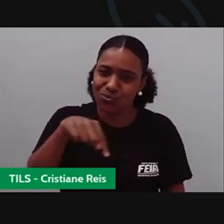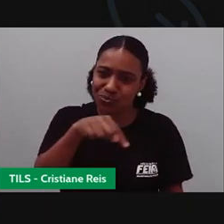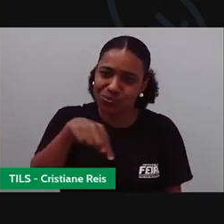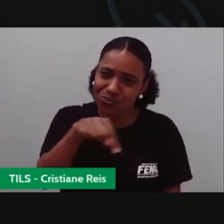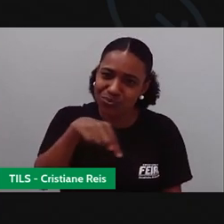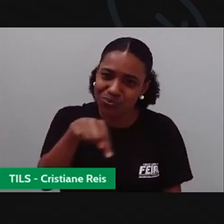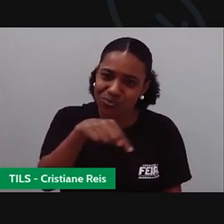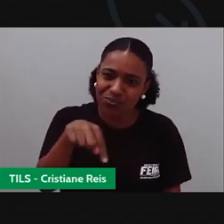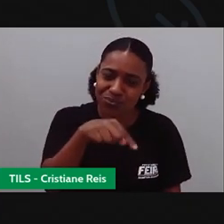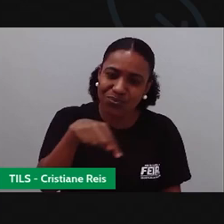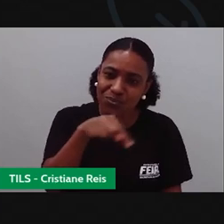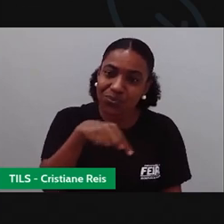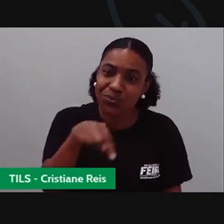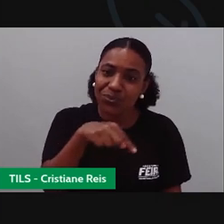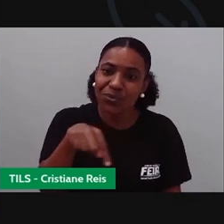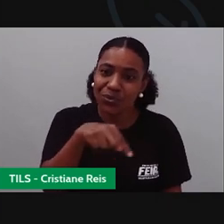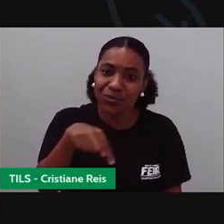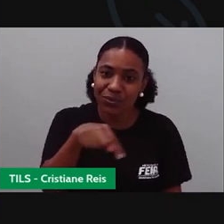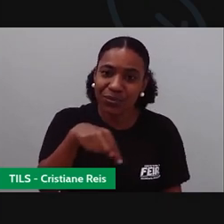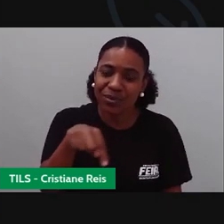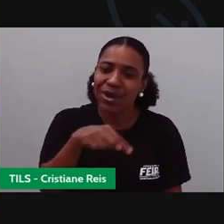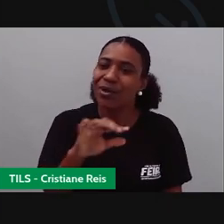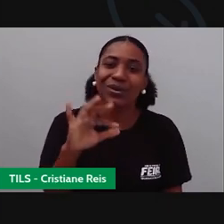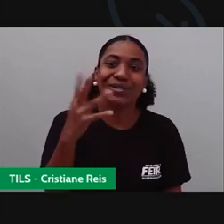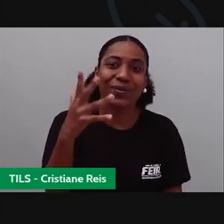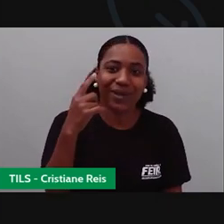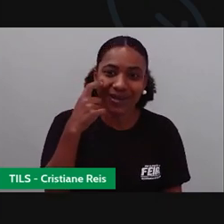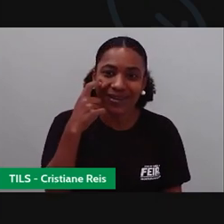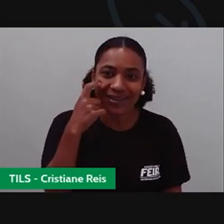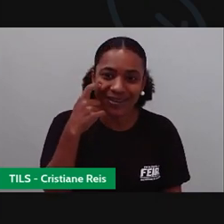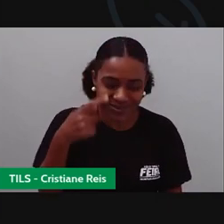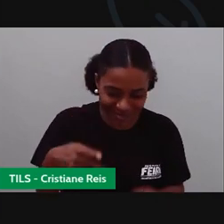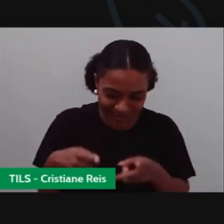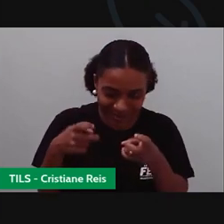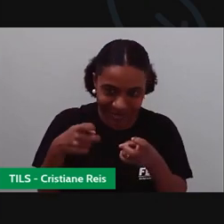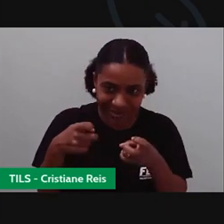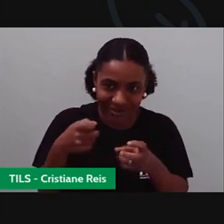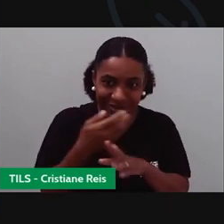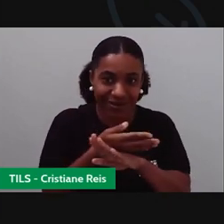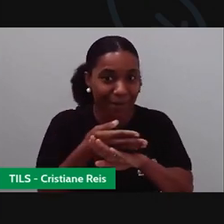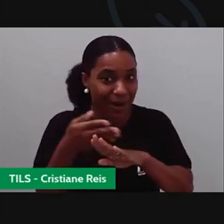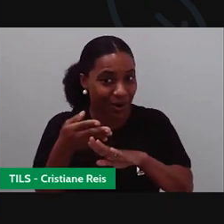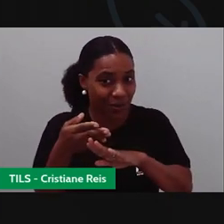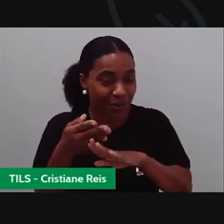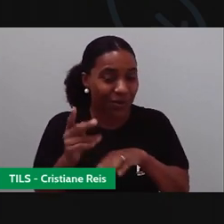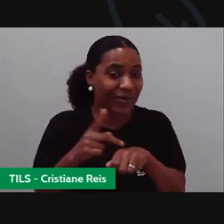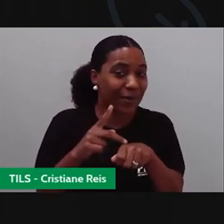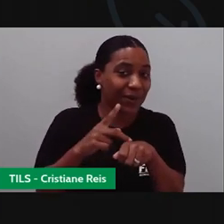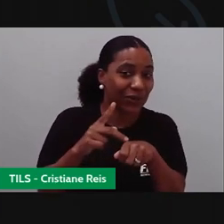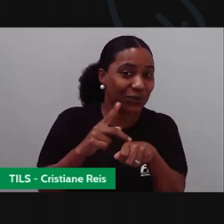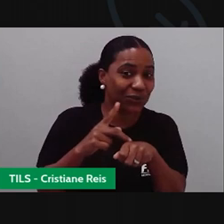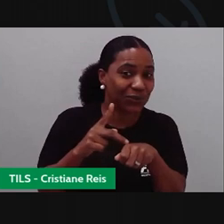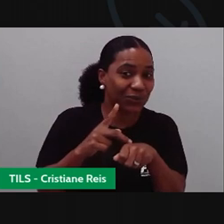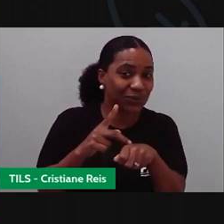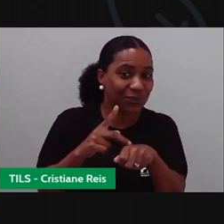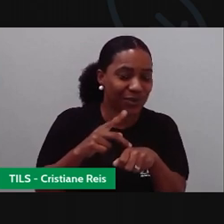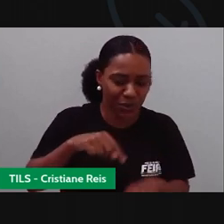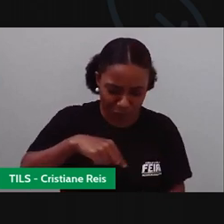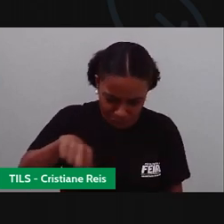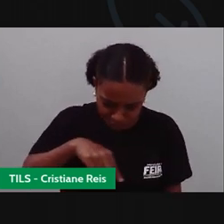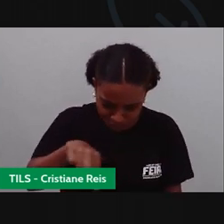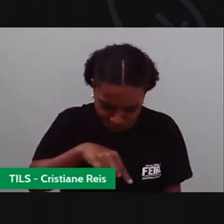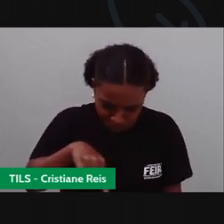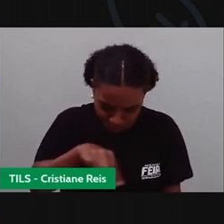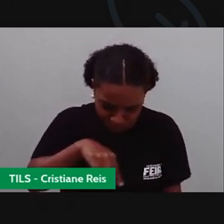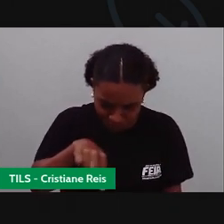e vejam o que vai acontecer com esse disco. Certo? Ele fica branco ou ele fica preto? A mesma